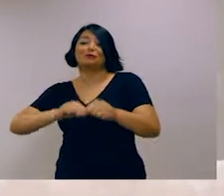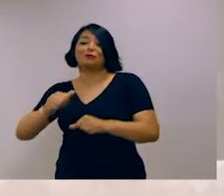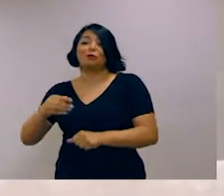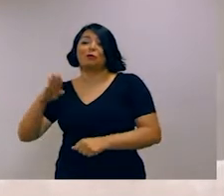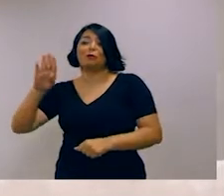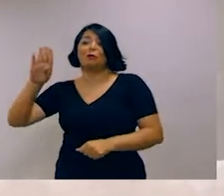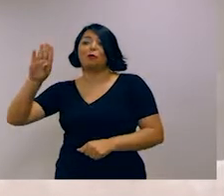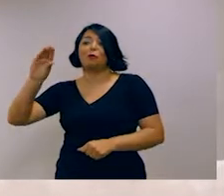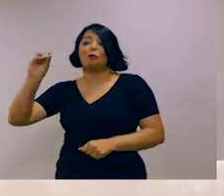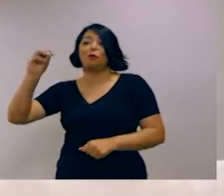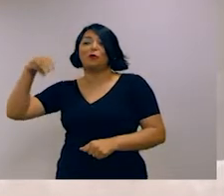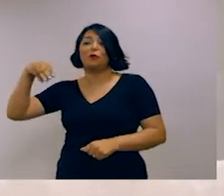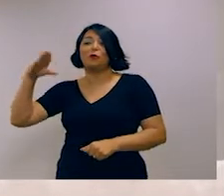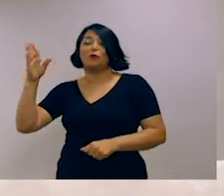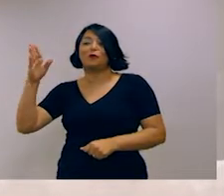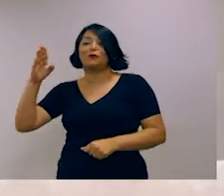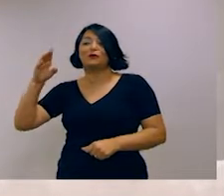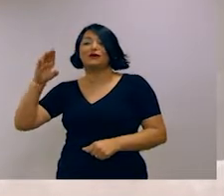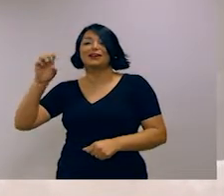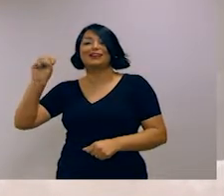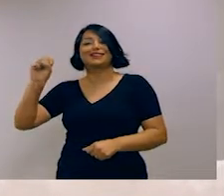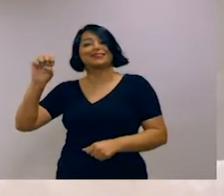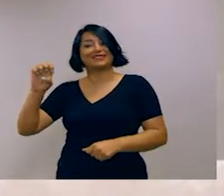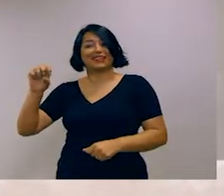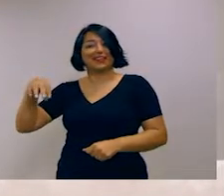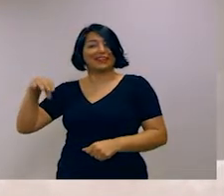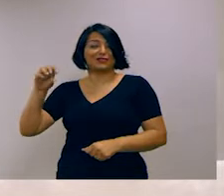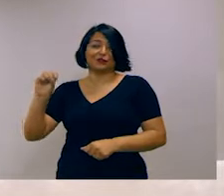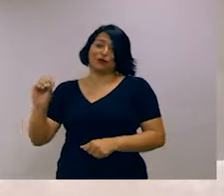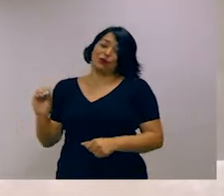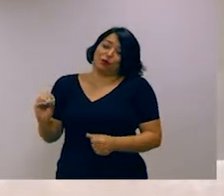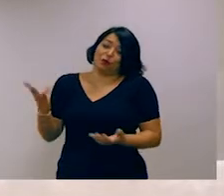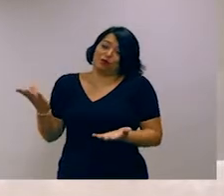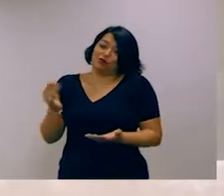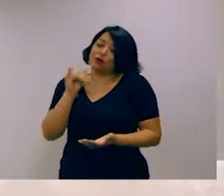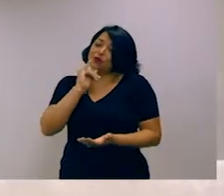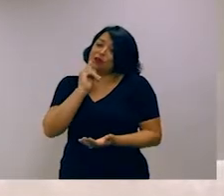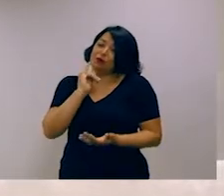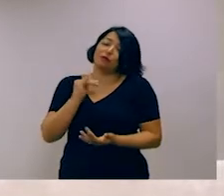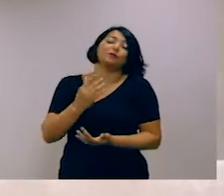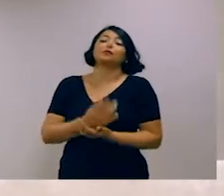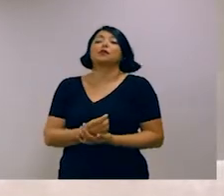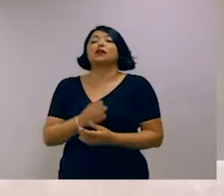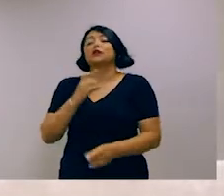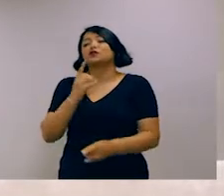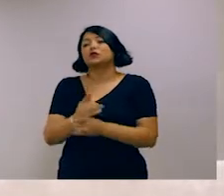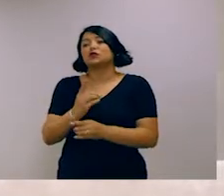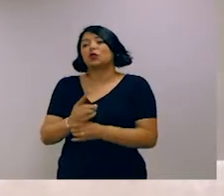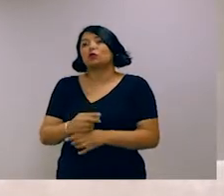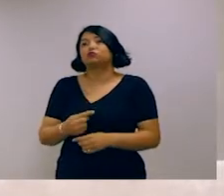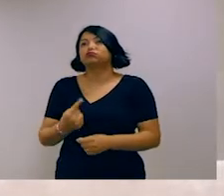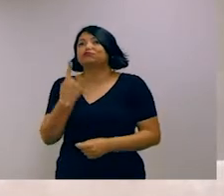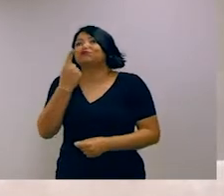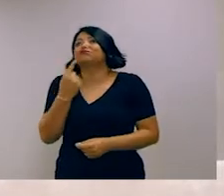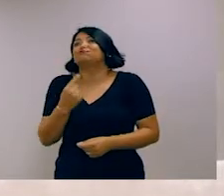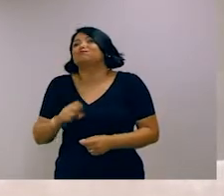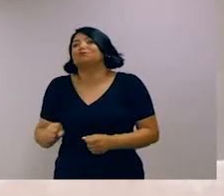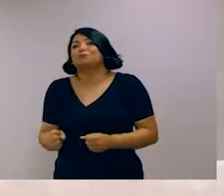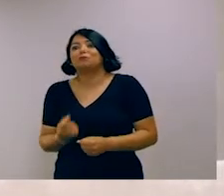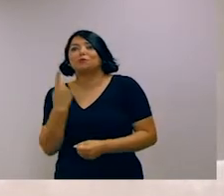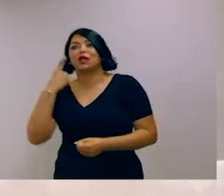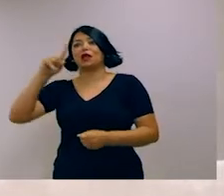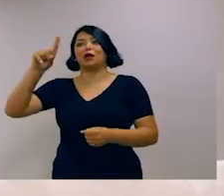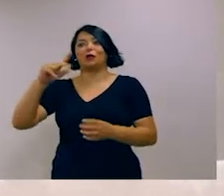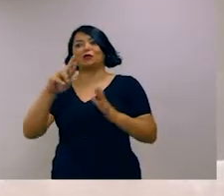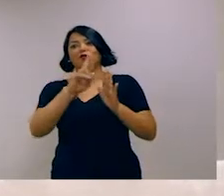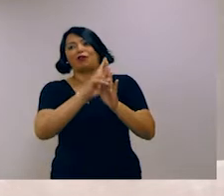tentaram fazer isso exibindo, por exemplo, conjuntos de regras. E você descobre que mesmo você escrevendo, sei lá, um milhão de regras, você ainda não